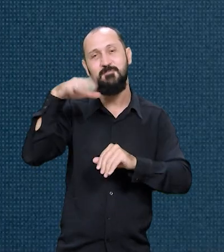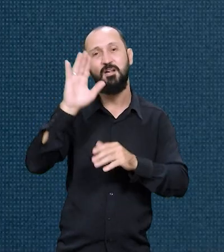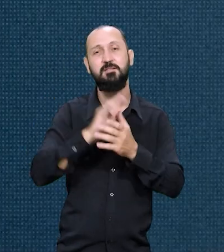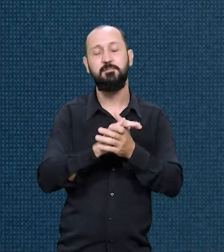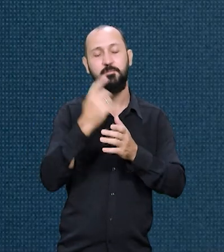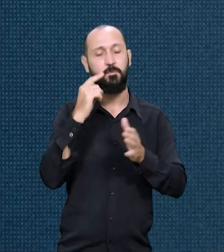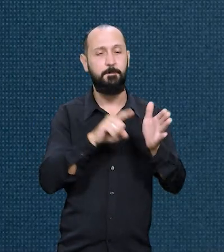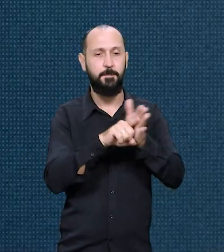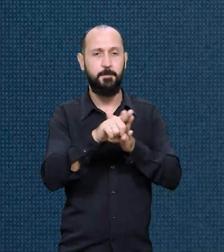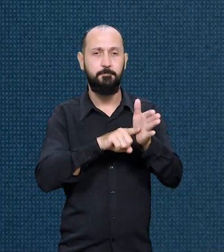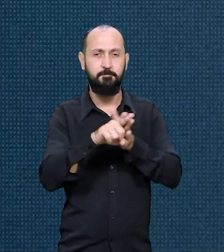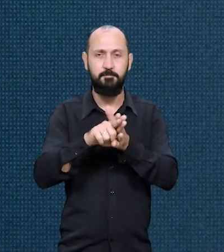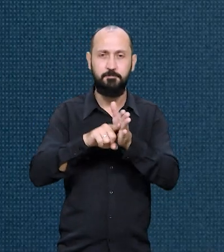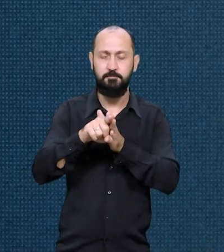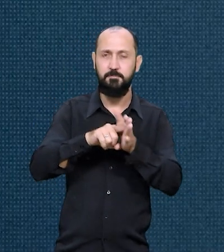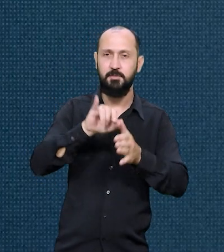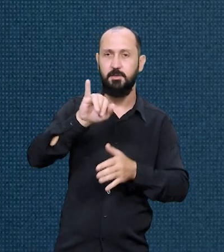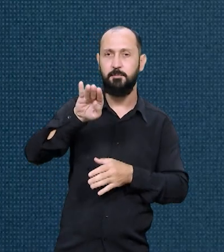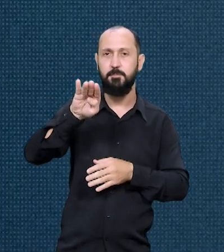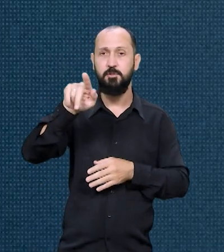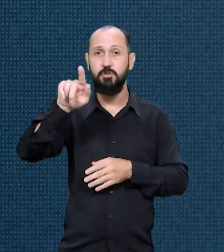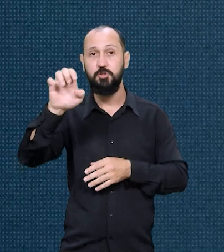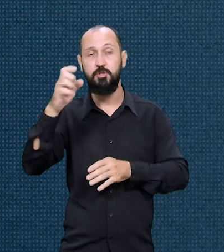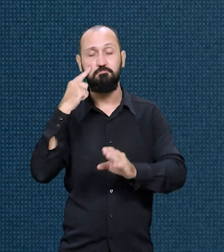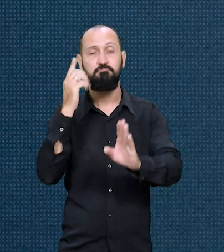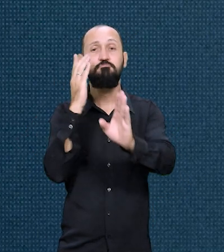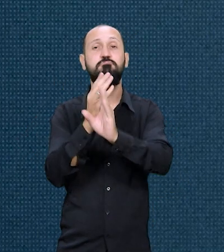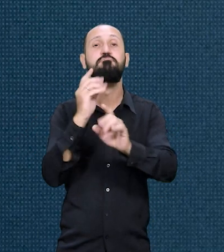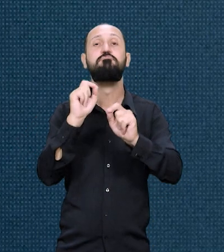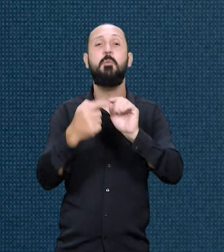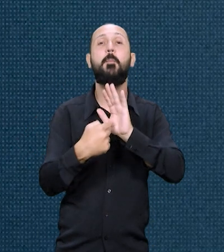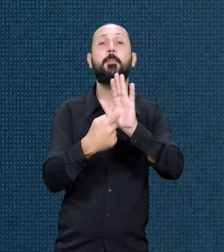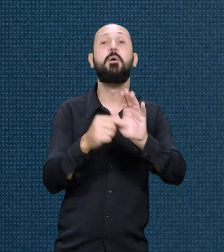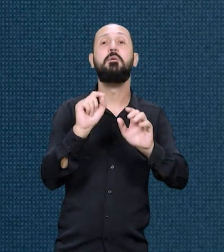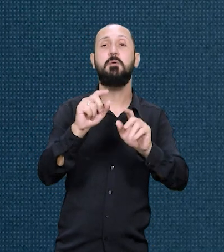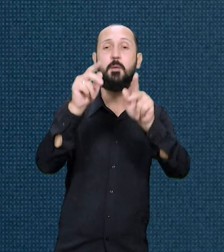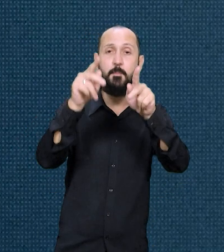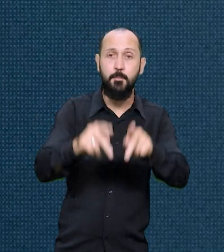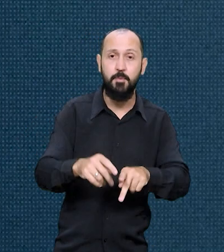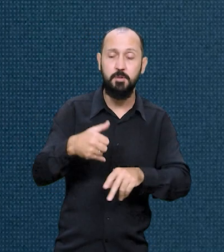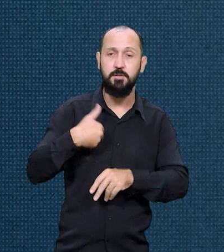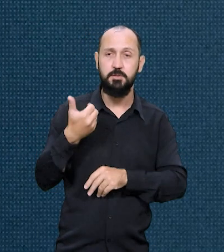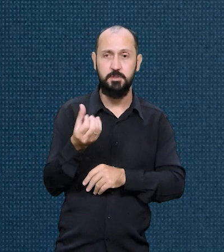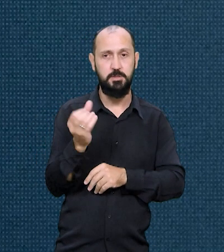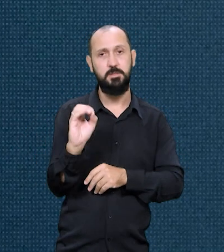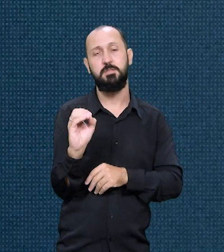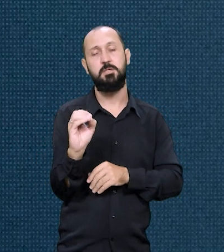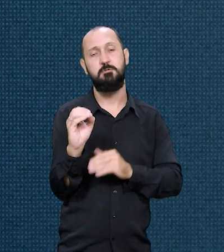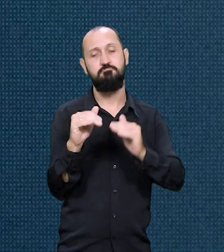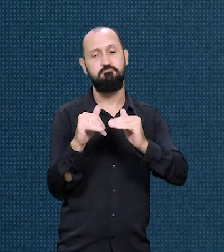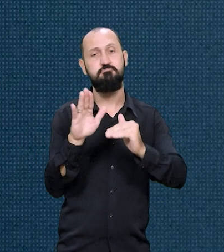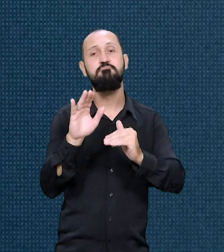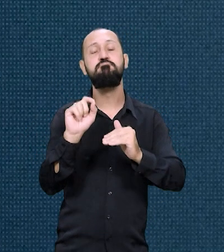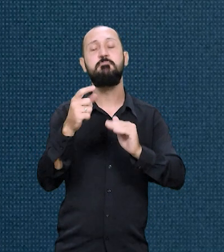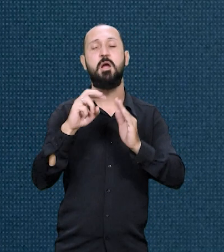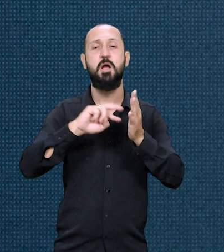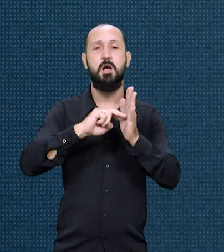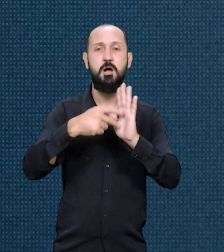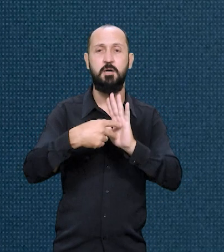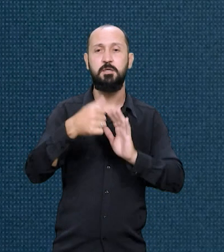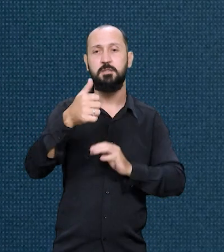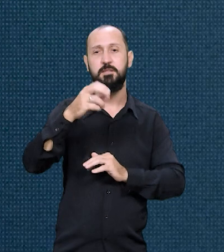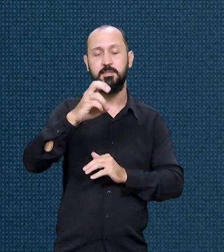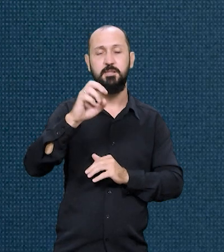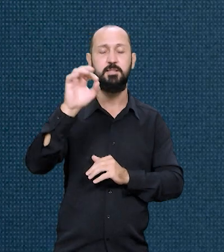levantamento, feito pelo Instituto Brasileiro de Geografia e Estatística, mostra que a população com 60 anos ou mais